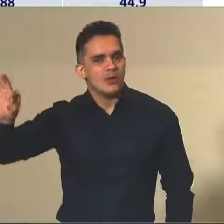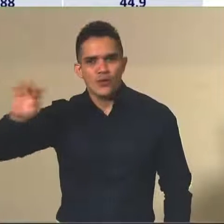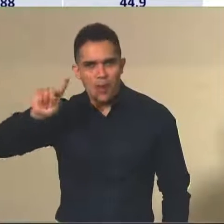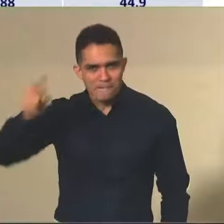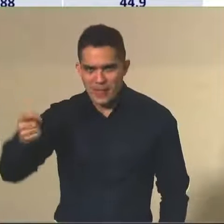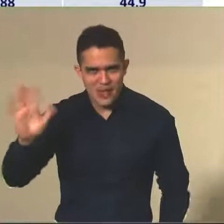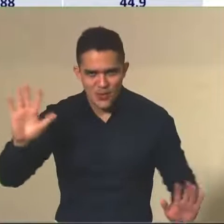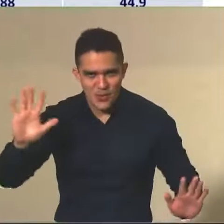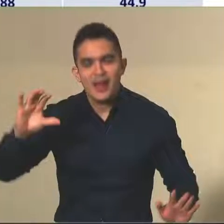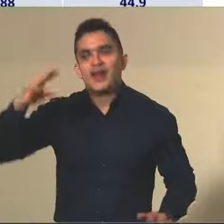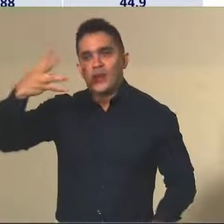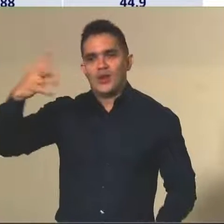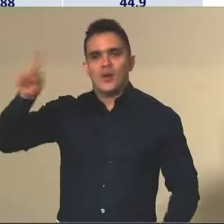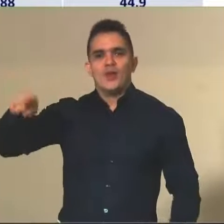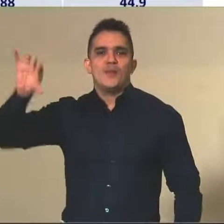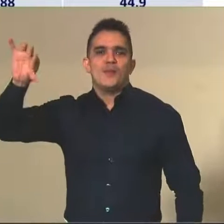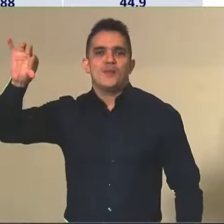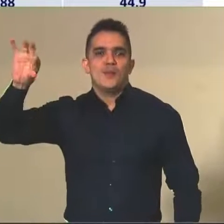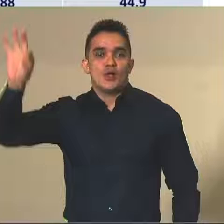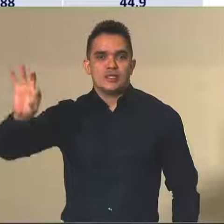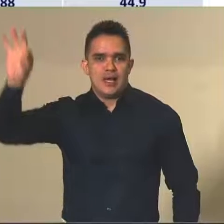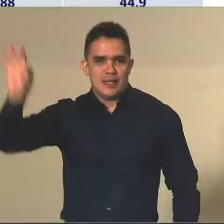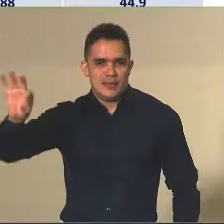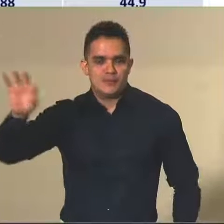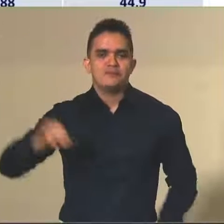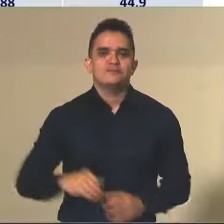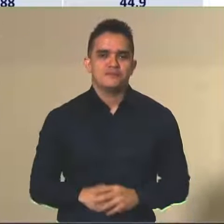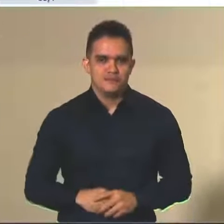2.351 no segundo dia.